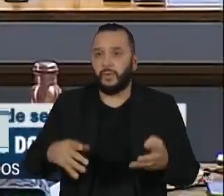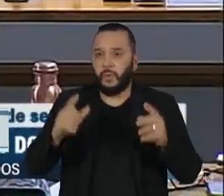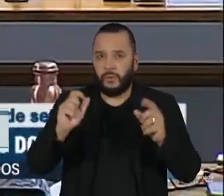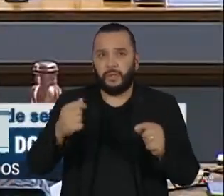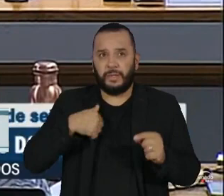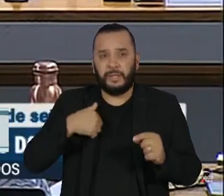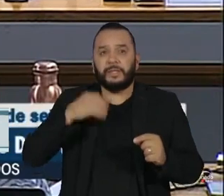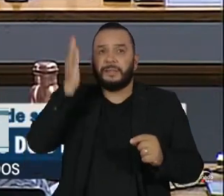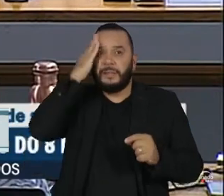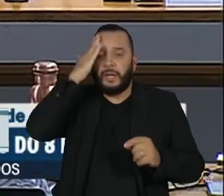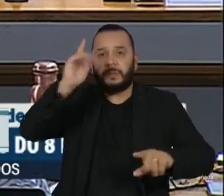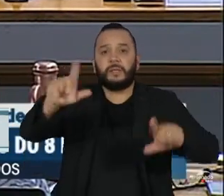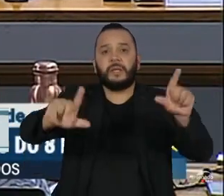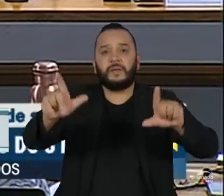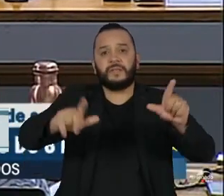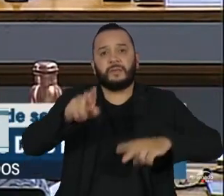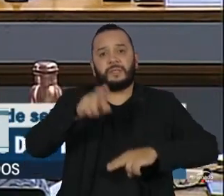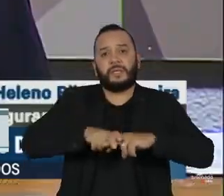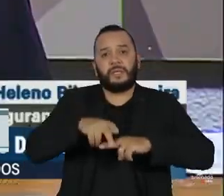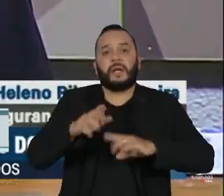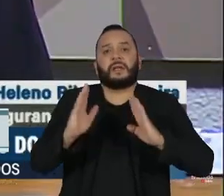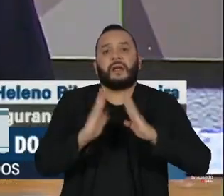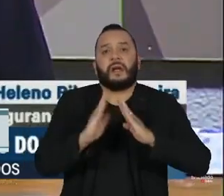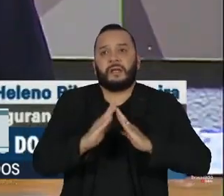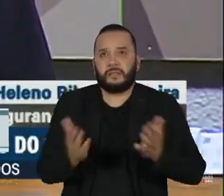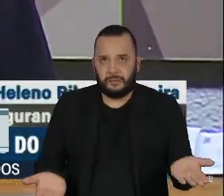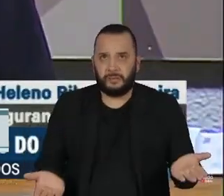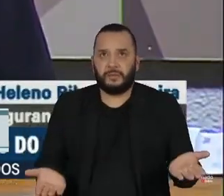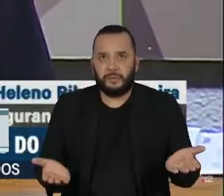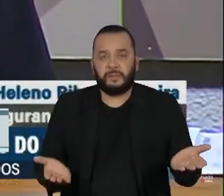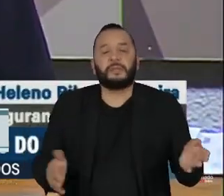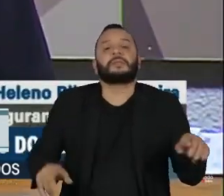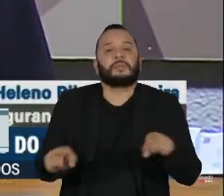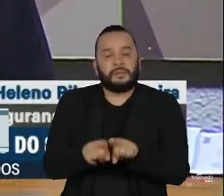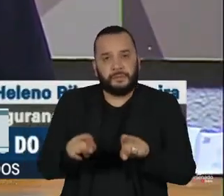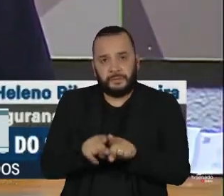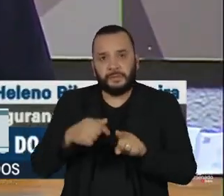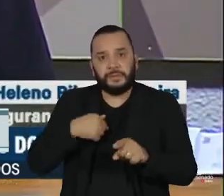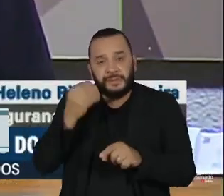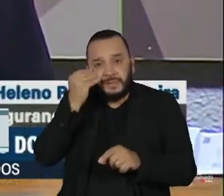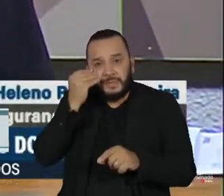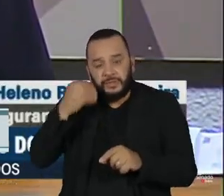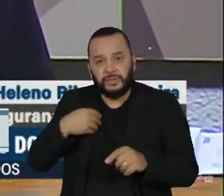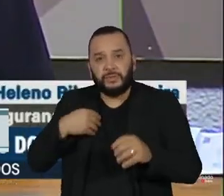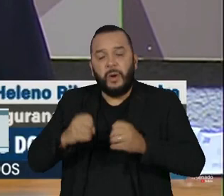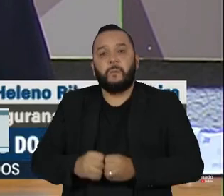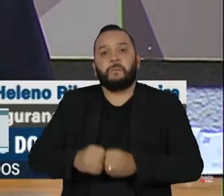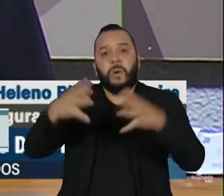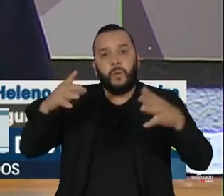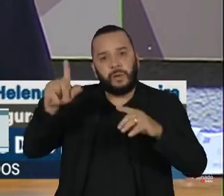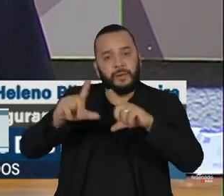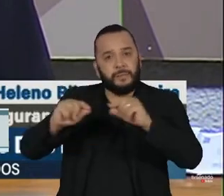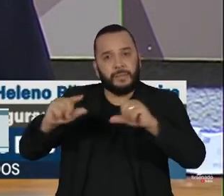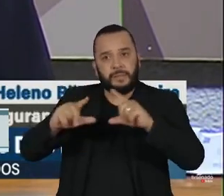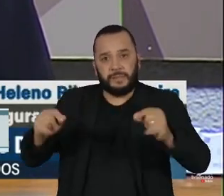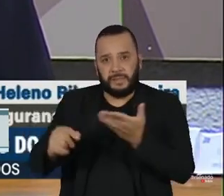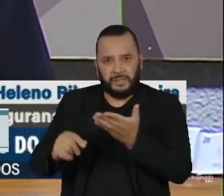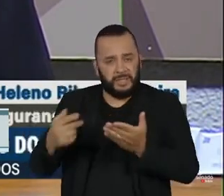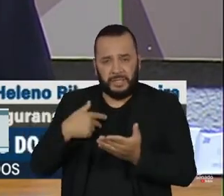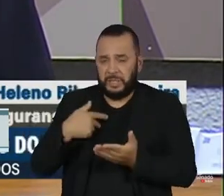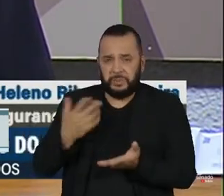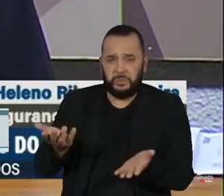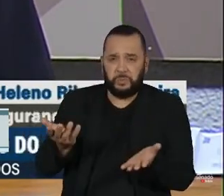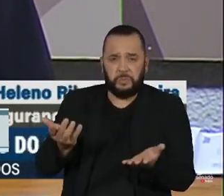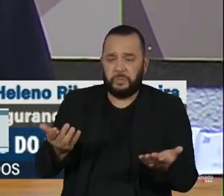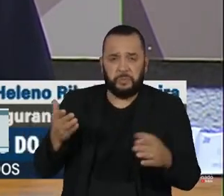soube pela televisão sentado em casa. Ele citou ainda a tentativa de bomba nos arredores do aeroporto de Brasília e disse que não teve